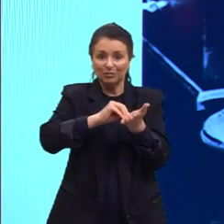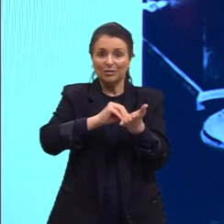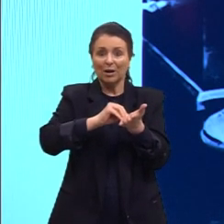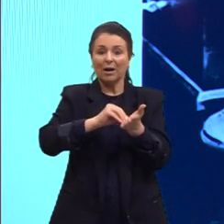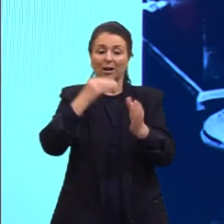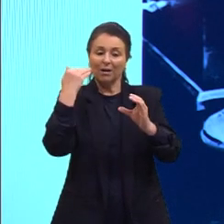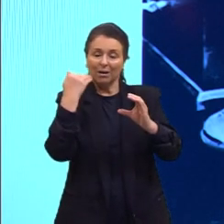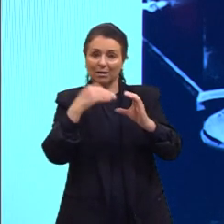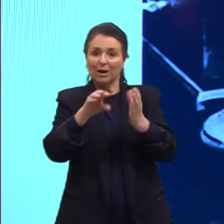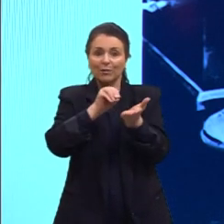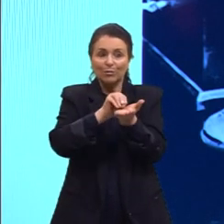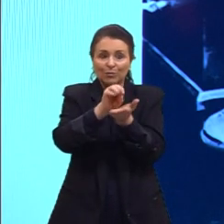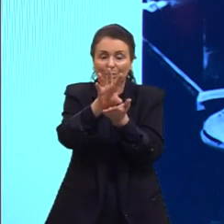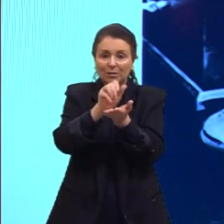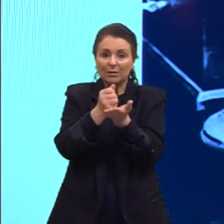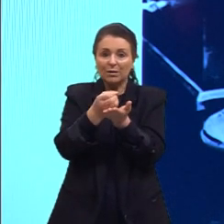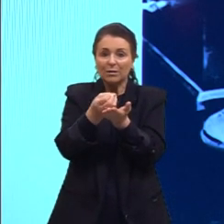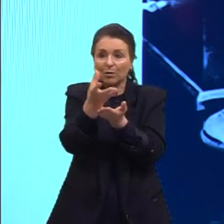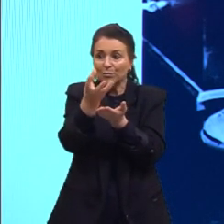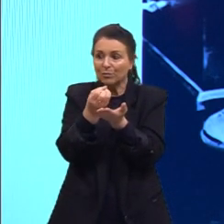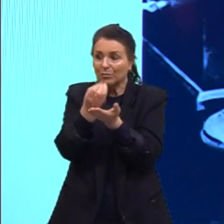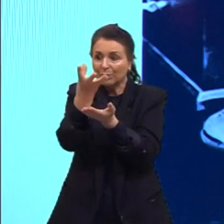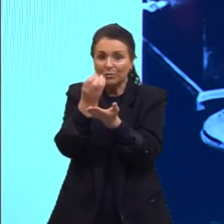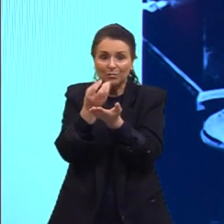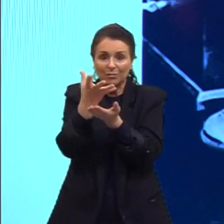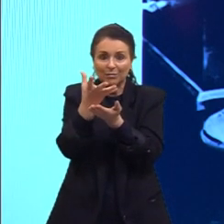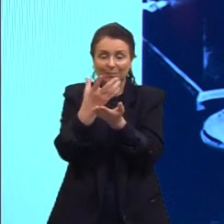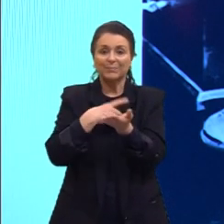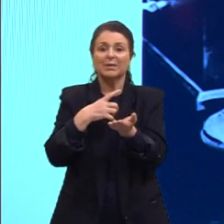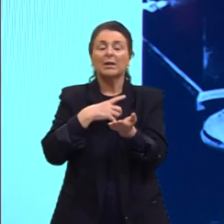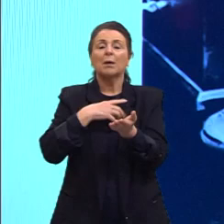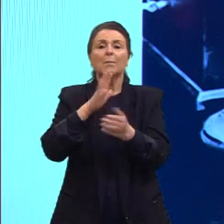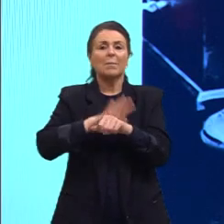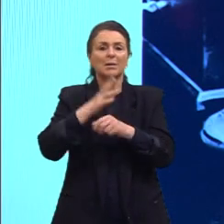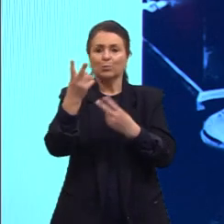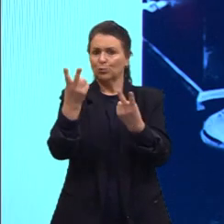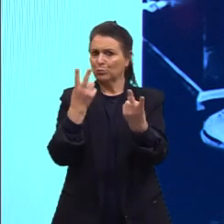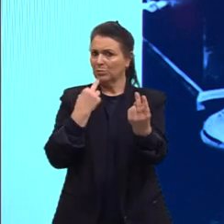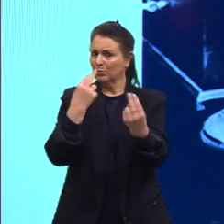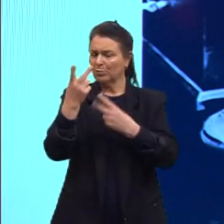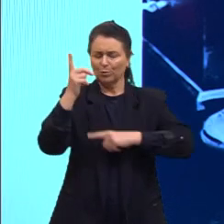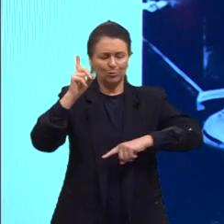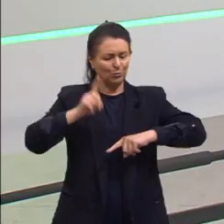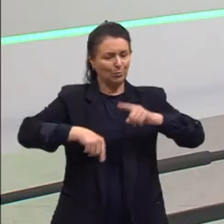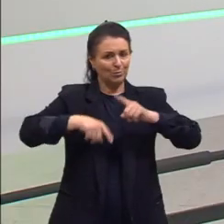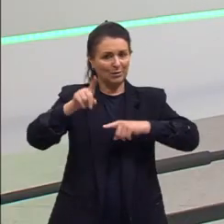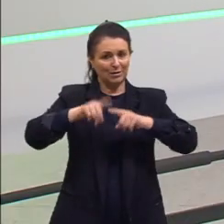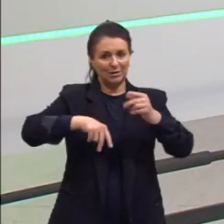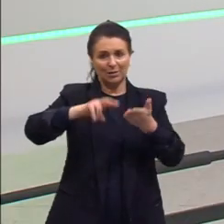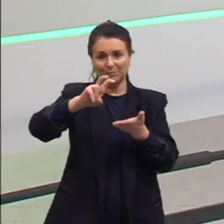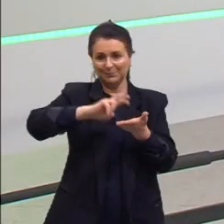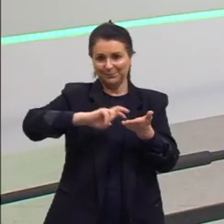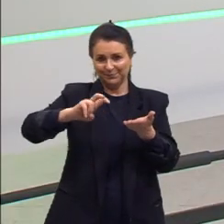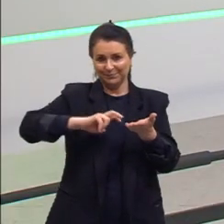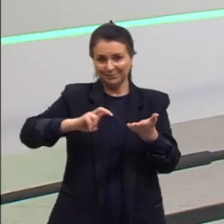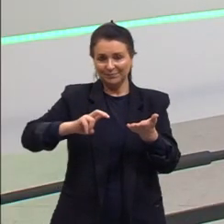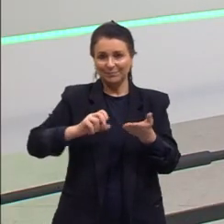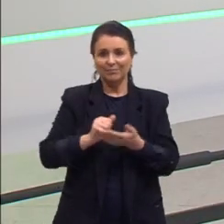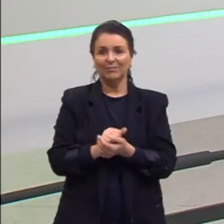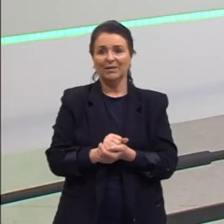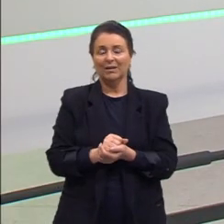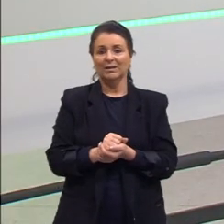mensagem de uma maneira muito mais rápida do que o transporte do material impresso. E